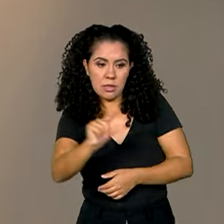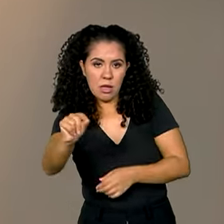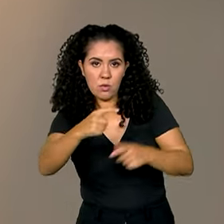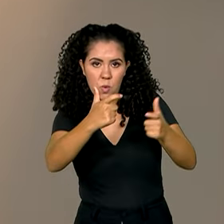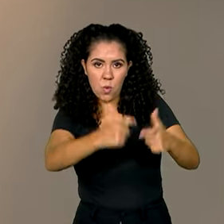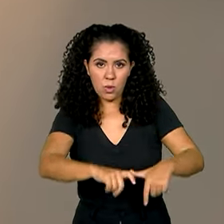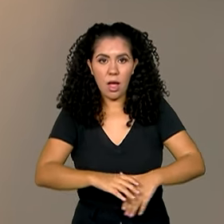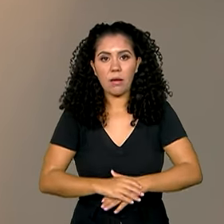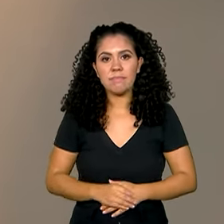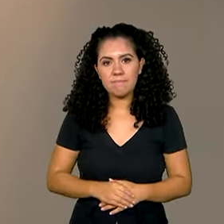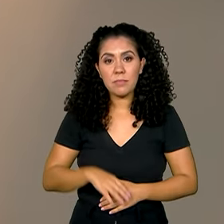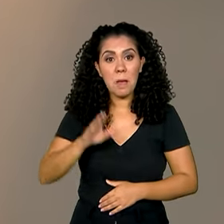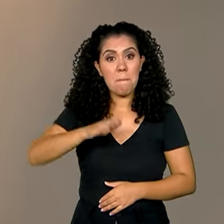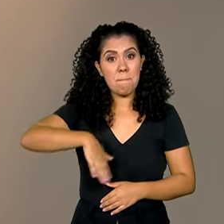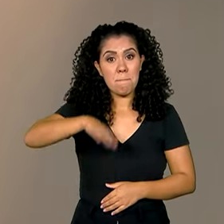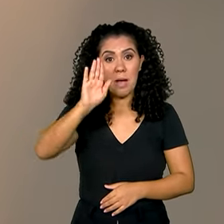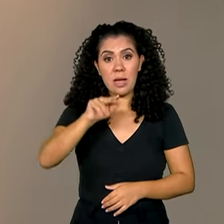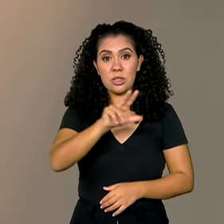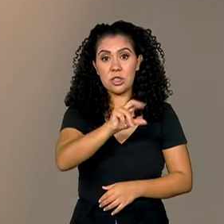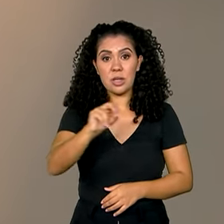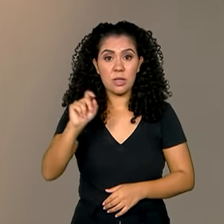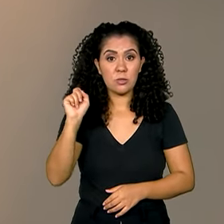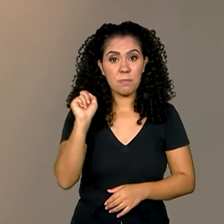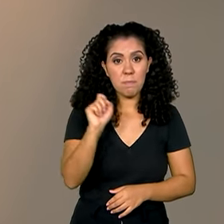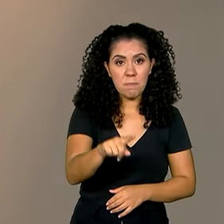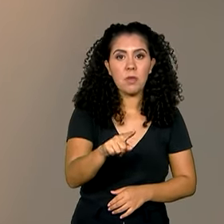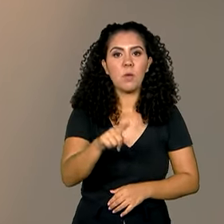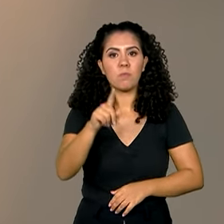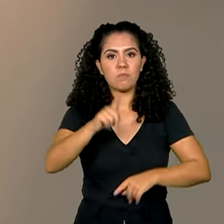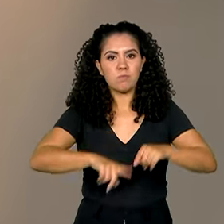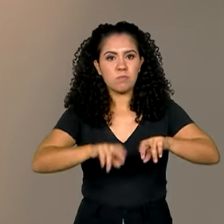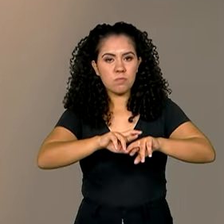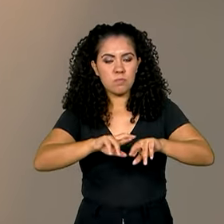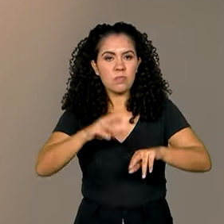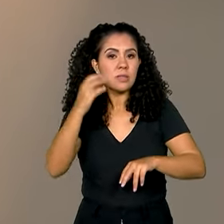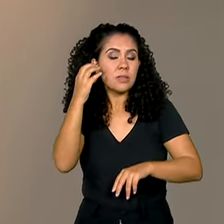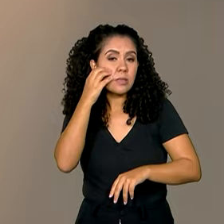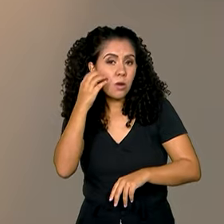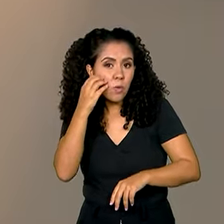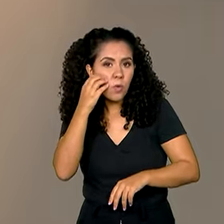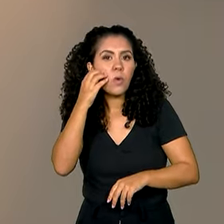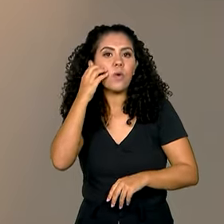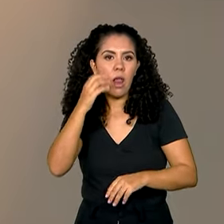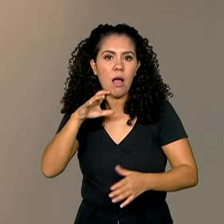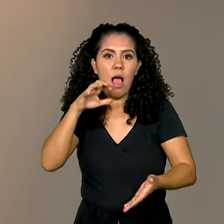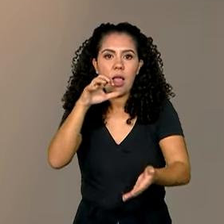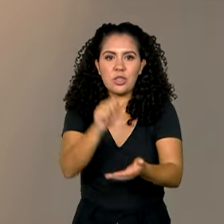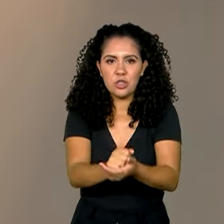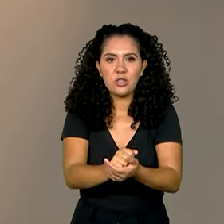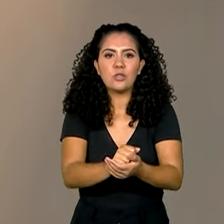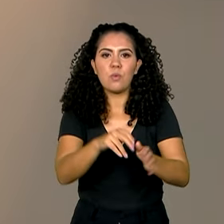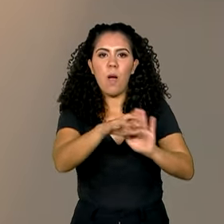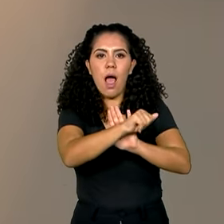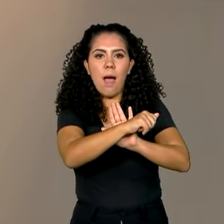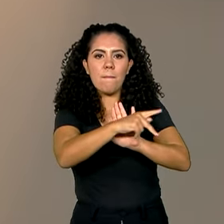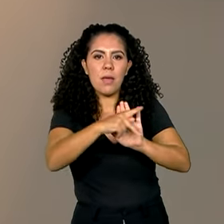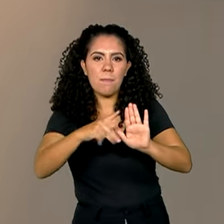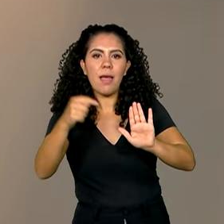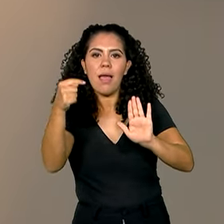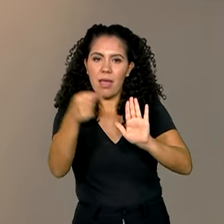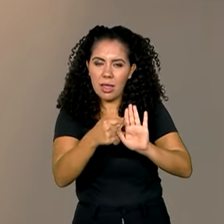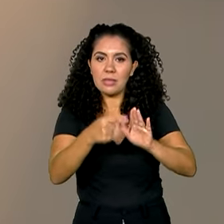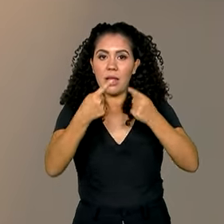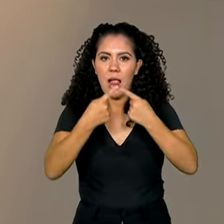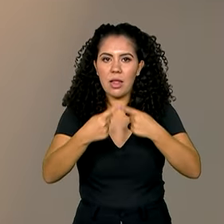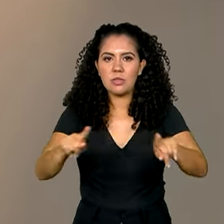Mais de 500 mil aparelhos foram registrados no celular seguro, aplicativo lançado pelo governo na